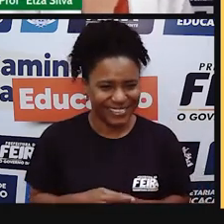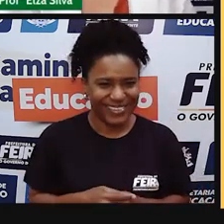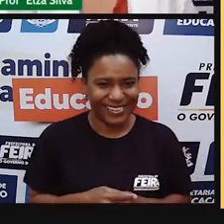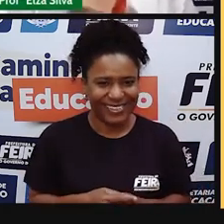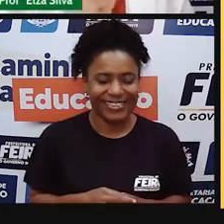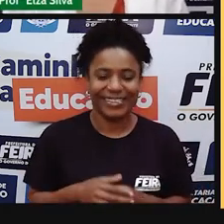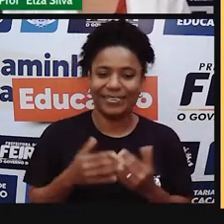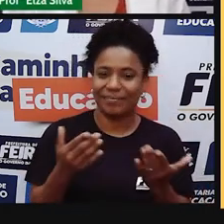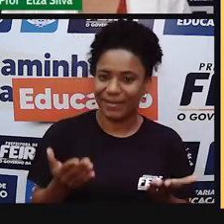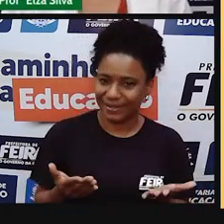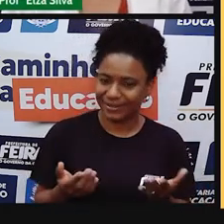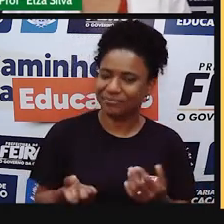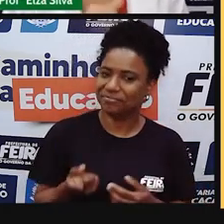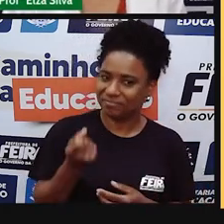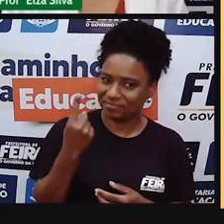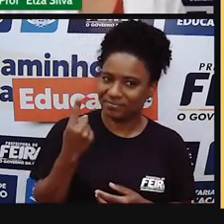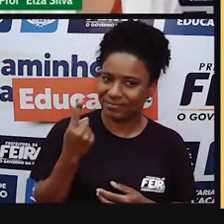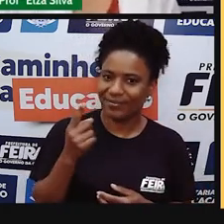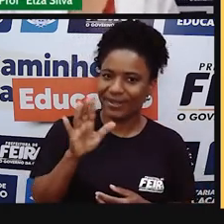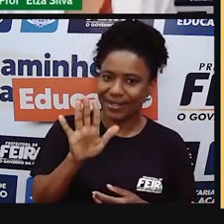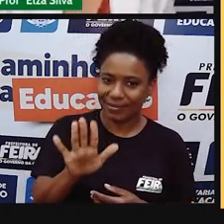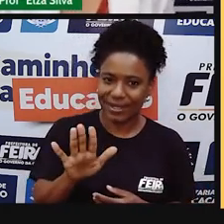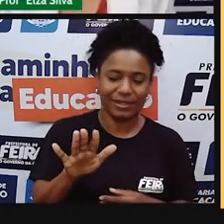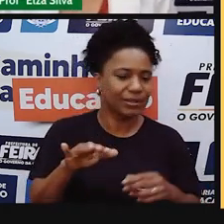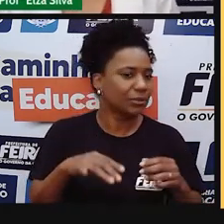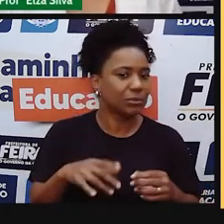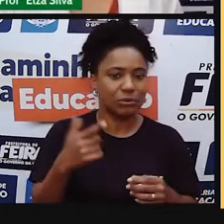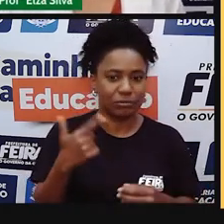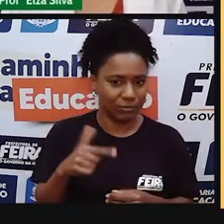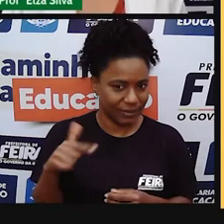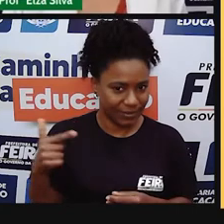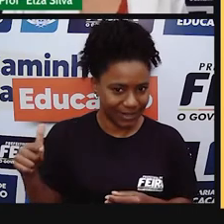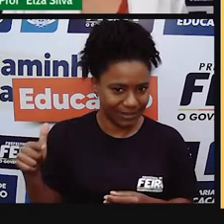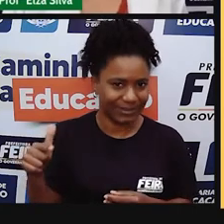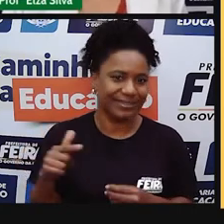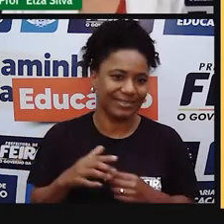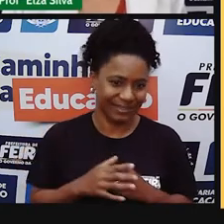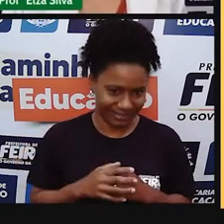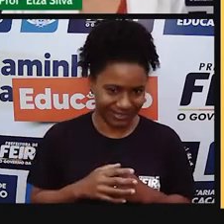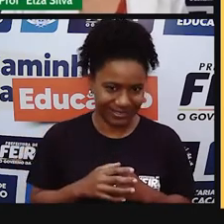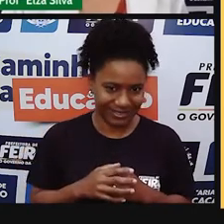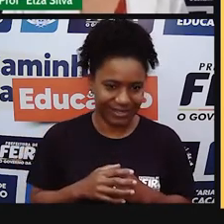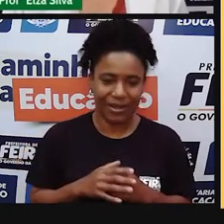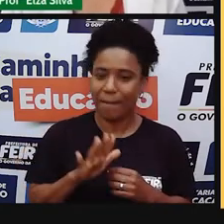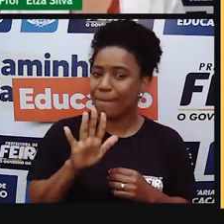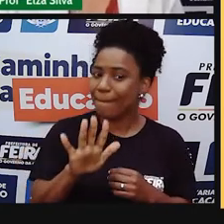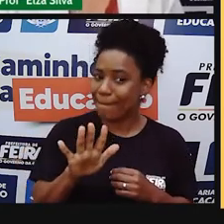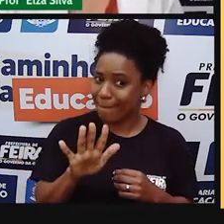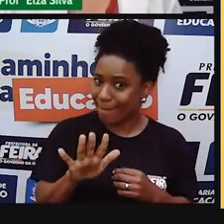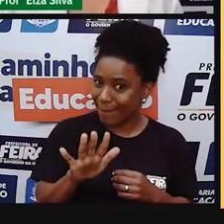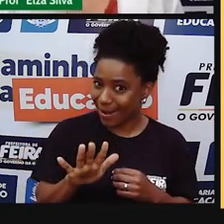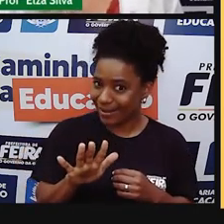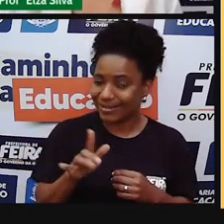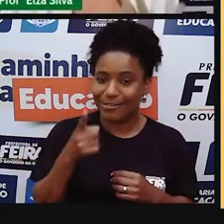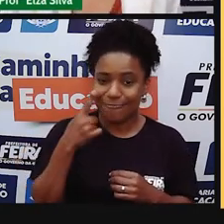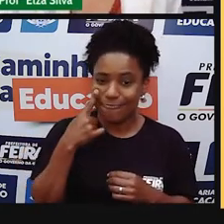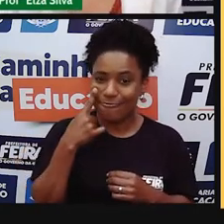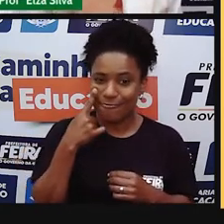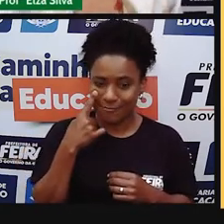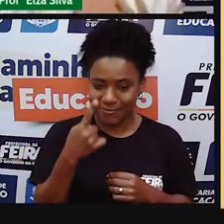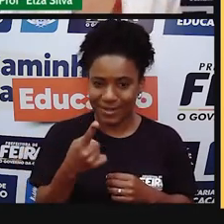nós não utilizamos mais esse meio de comunicação, o telegrafo. Mas ao lado, nós temos